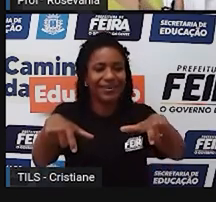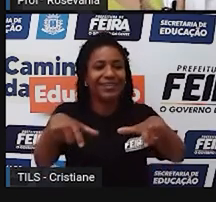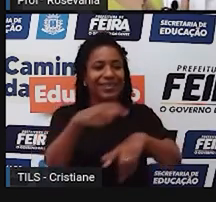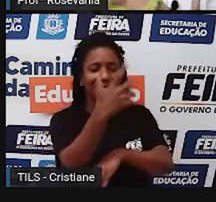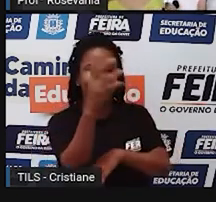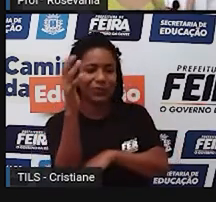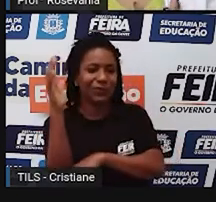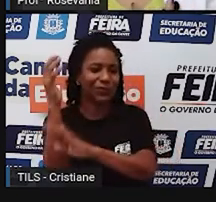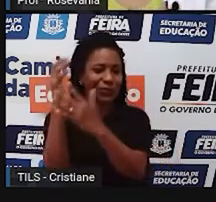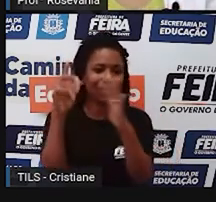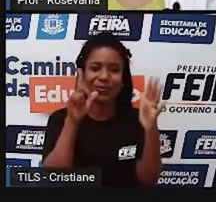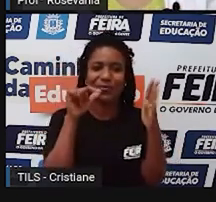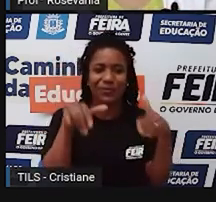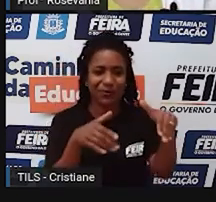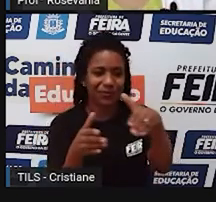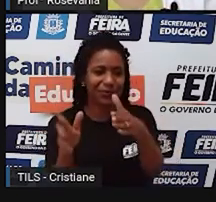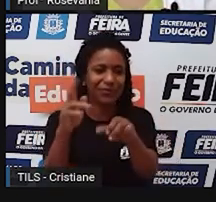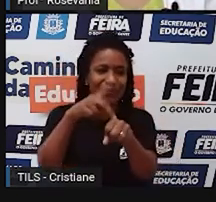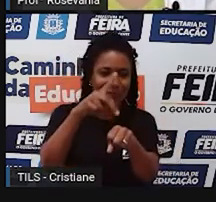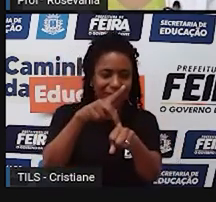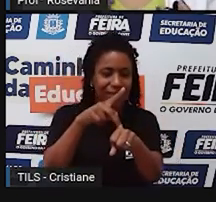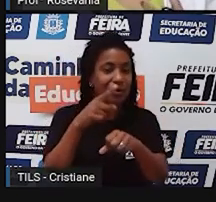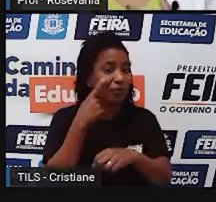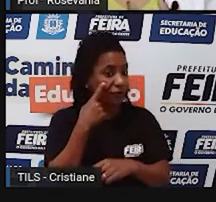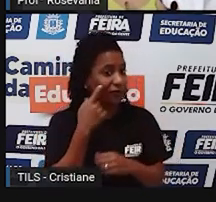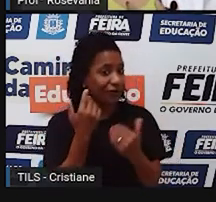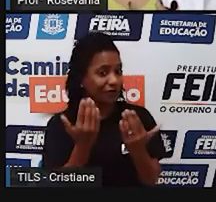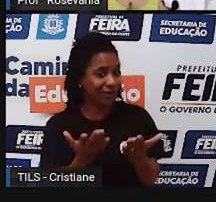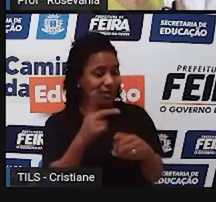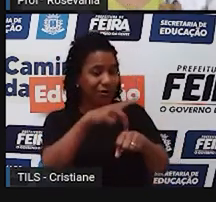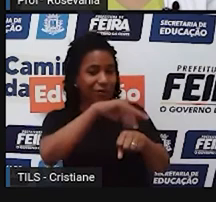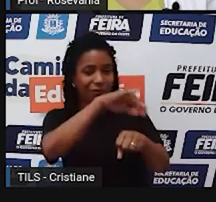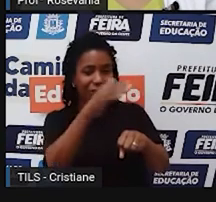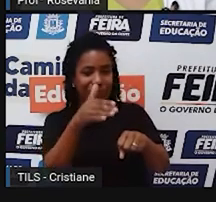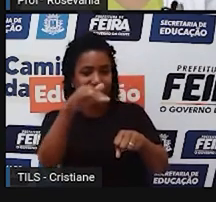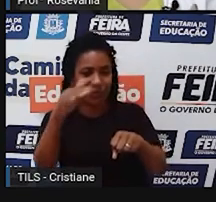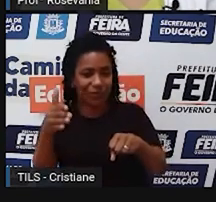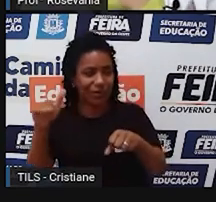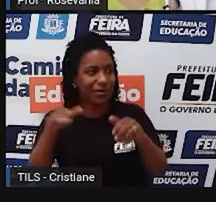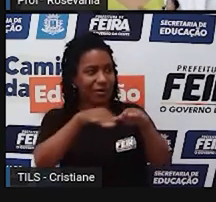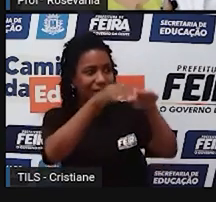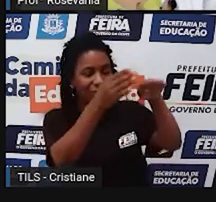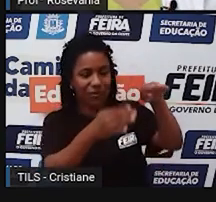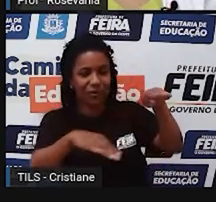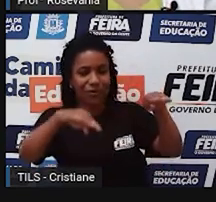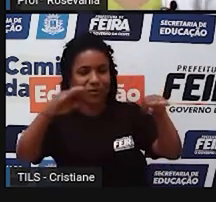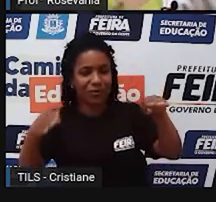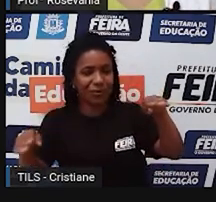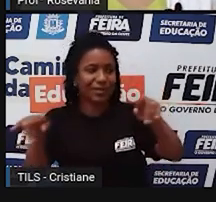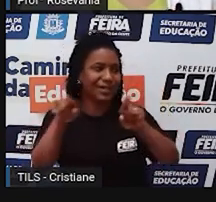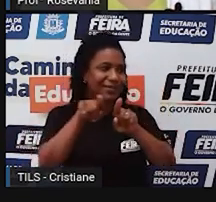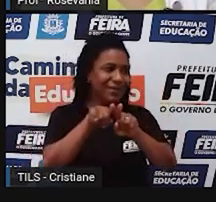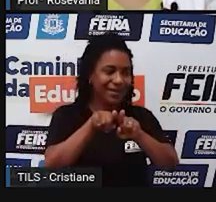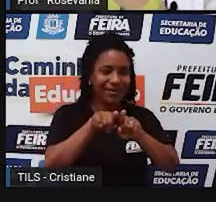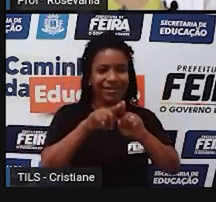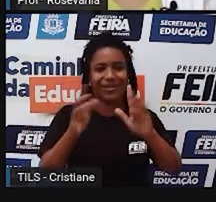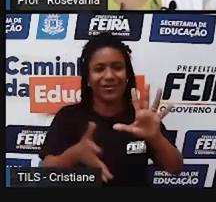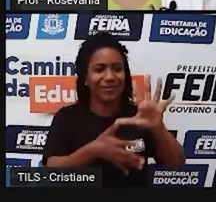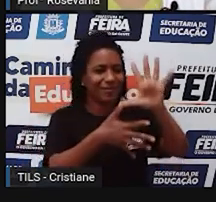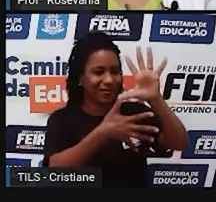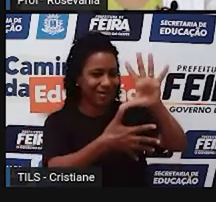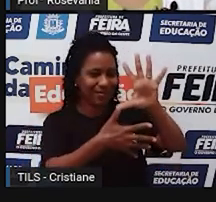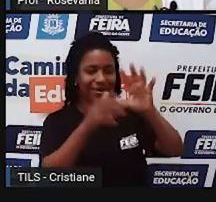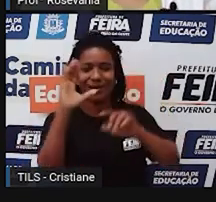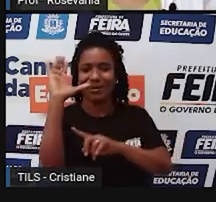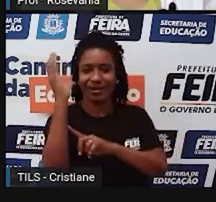citei aí alguns exemplos, como o mapa geomofológico, que representa, né, o relevo, o mapa climático, que o próprio nome já está dizendo vai